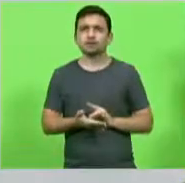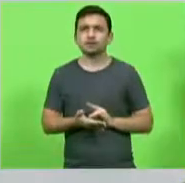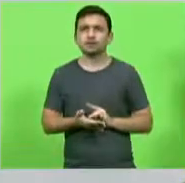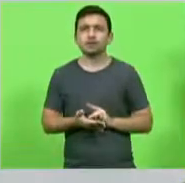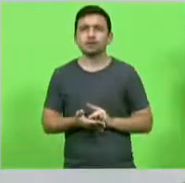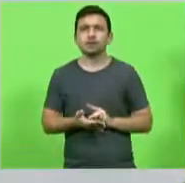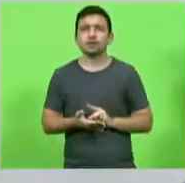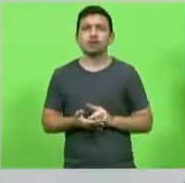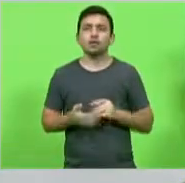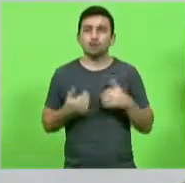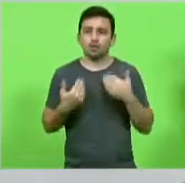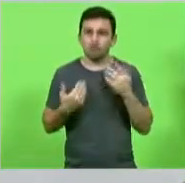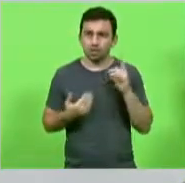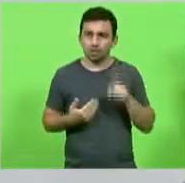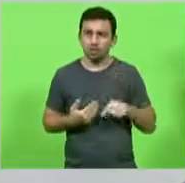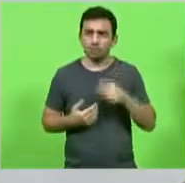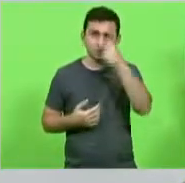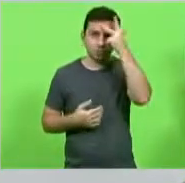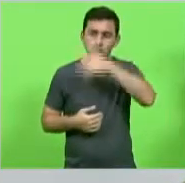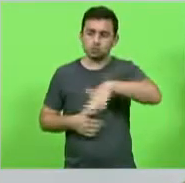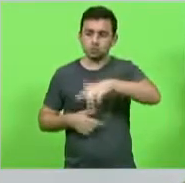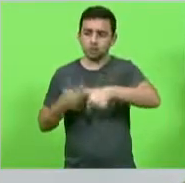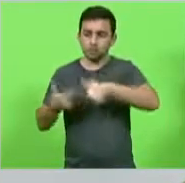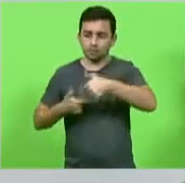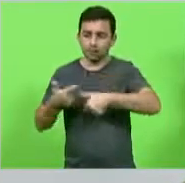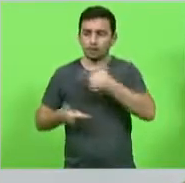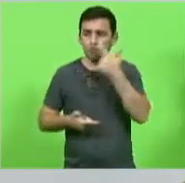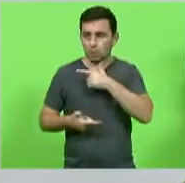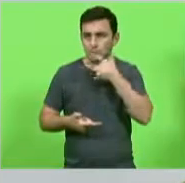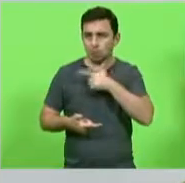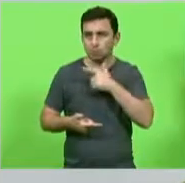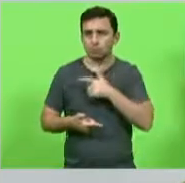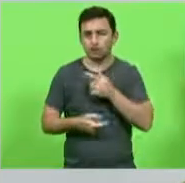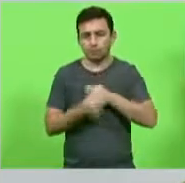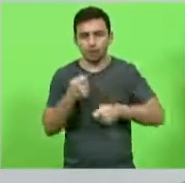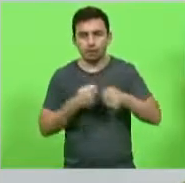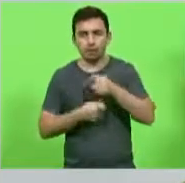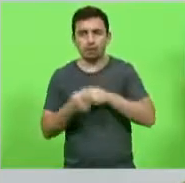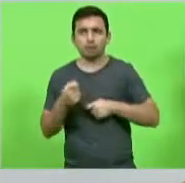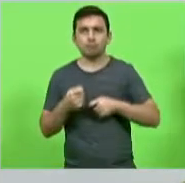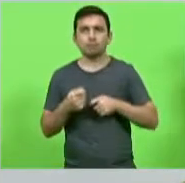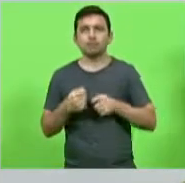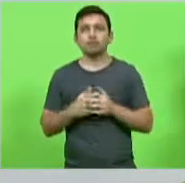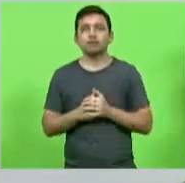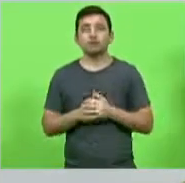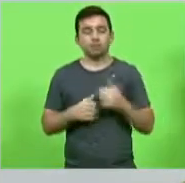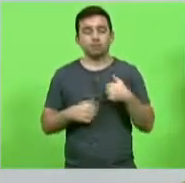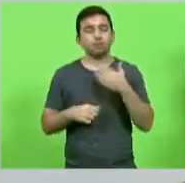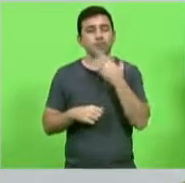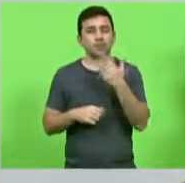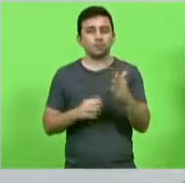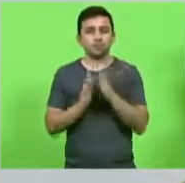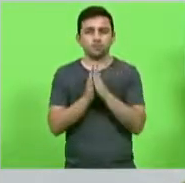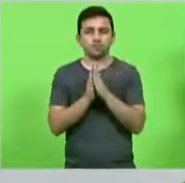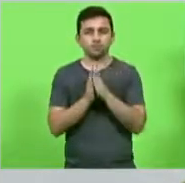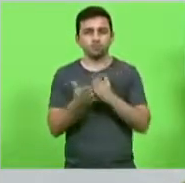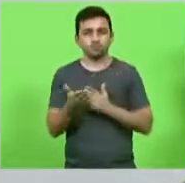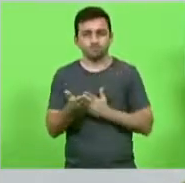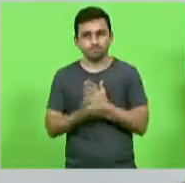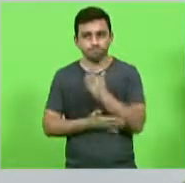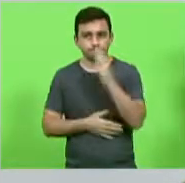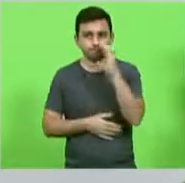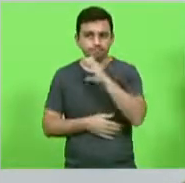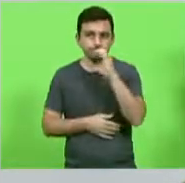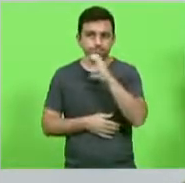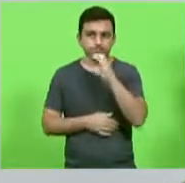é o gerador de emprego e o gerador da economia então eu peço que a gente possa aprovar o quanto mais rápido possível